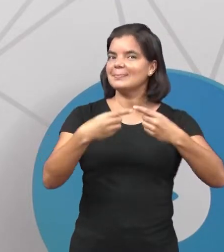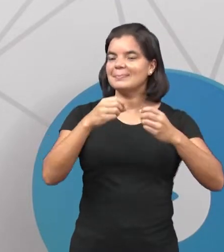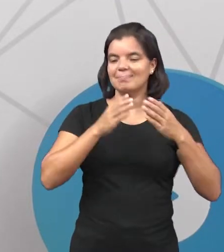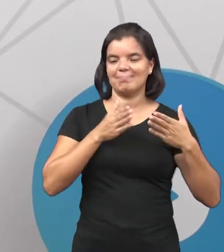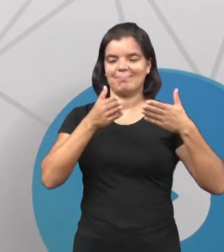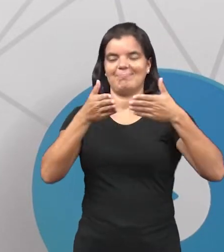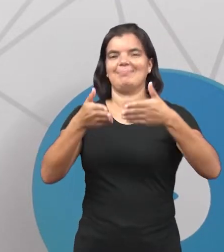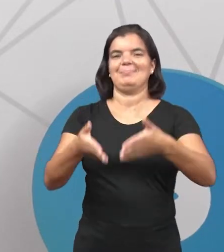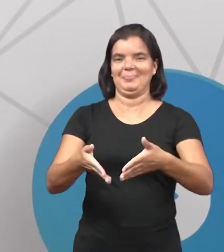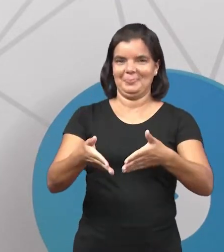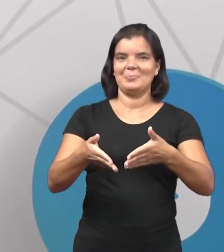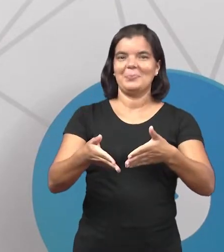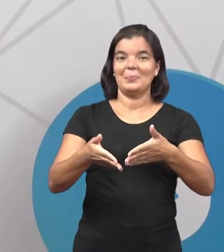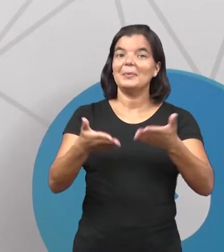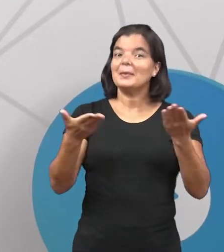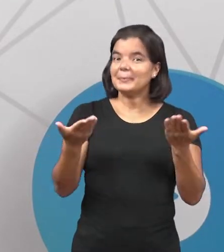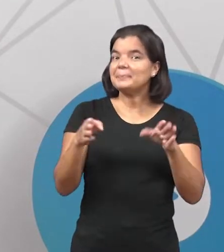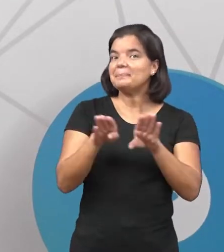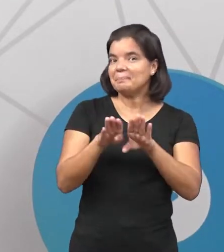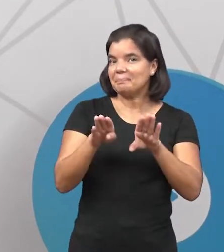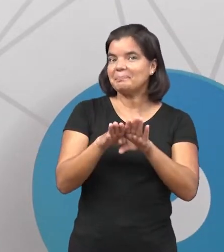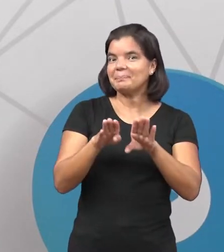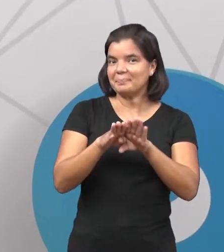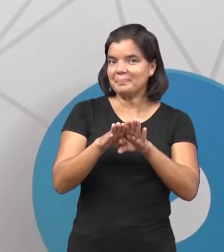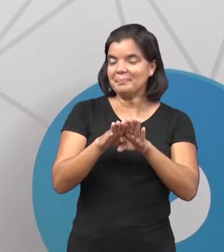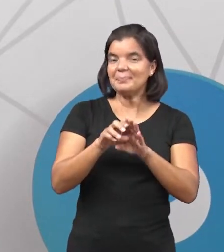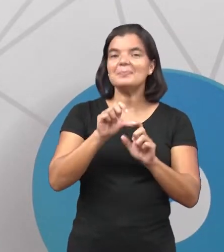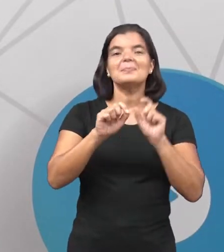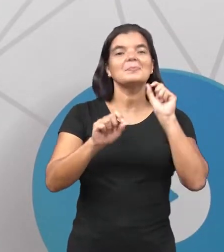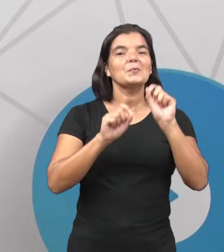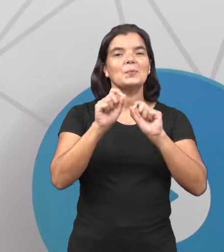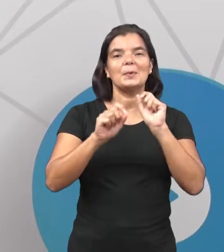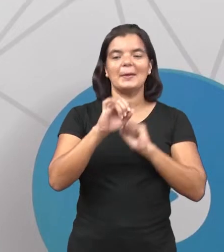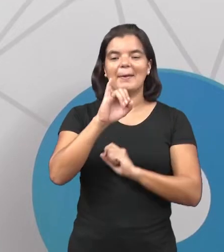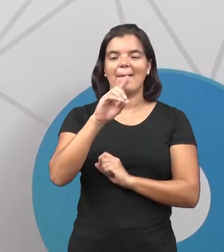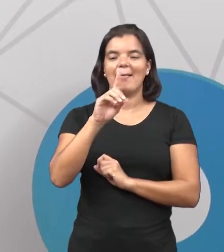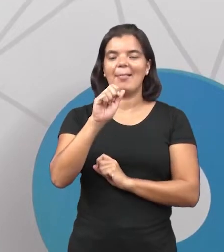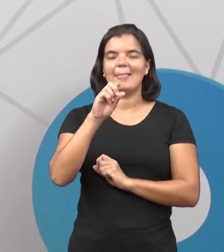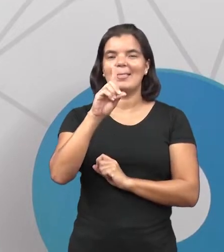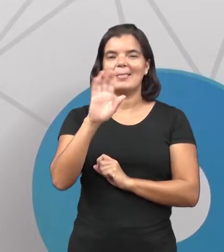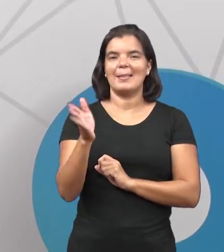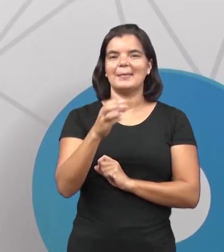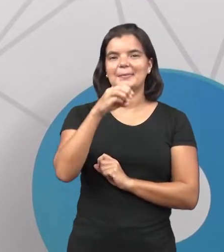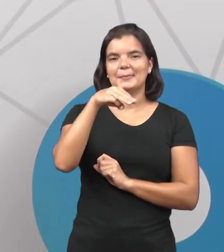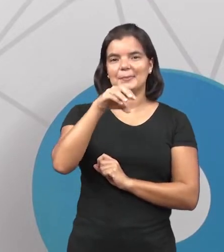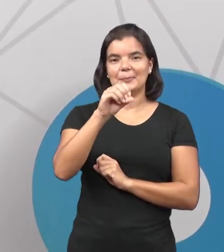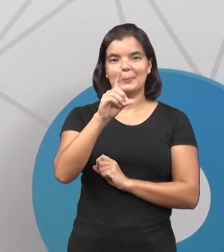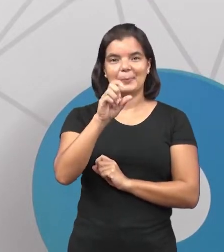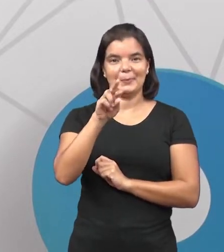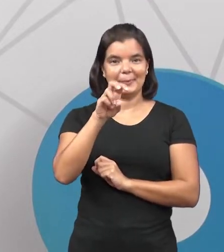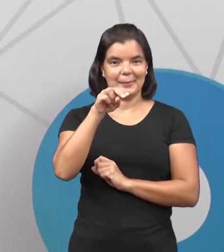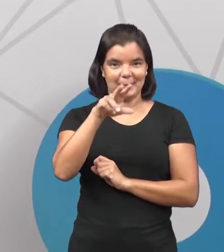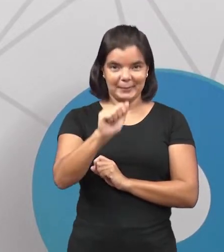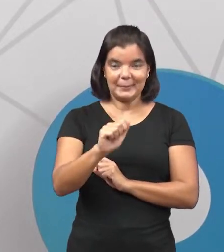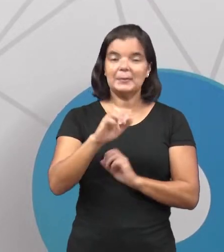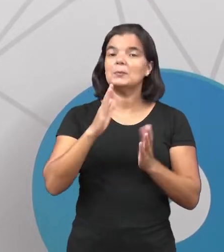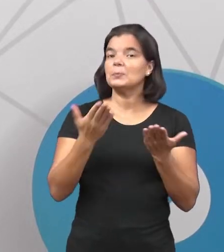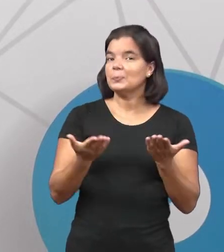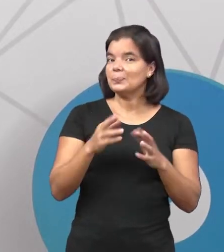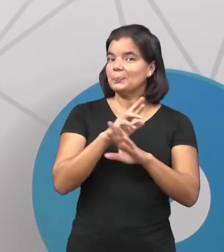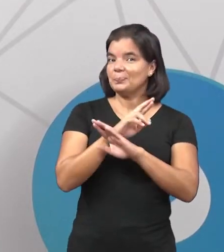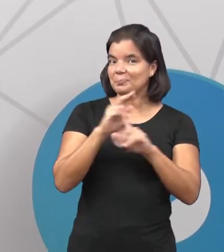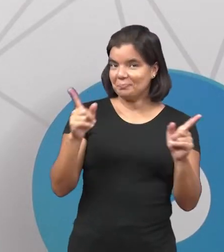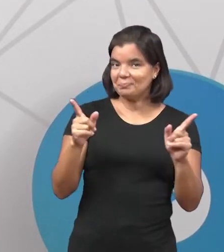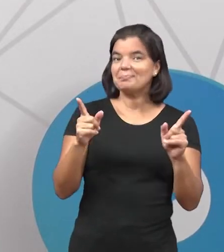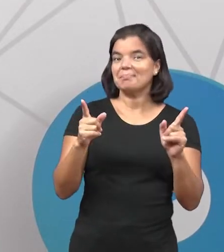colonização e isso vai marcar o que? A idade moderna, o período moderno. Como diferentes